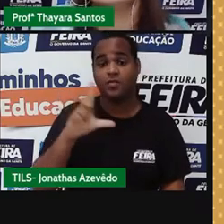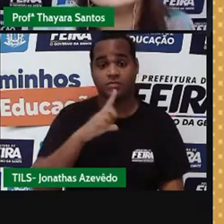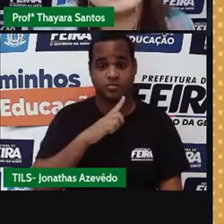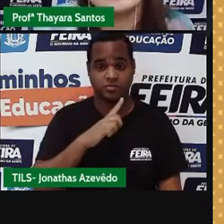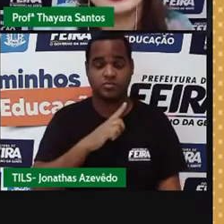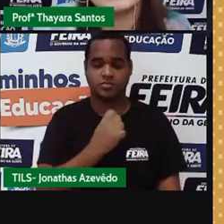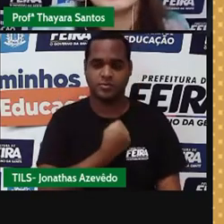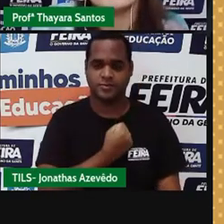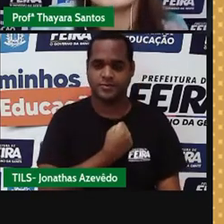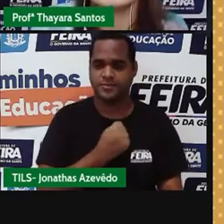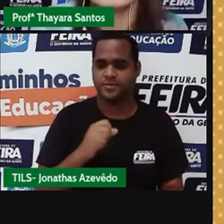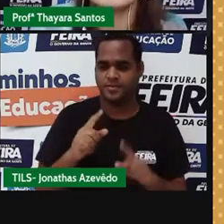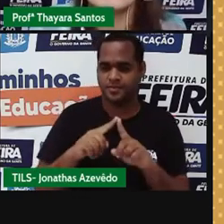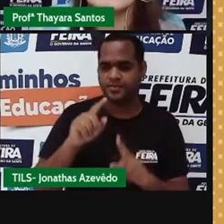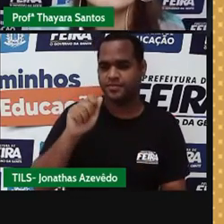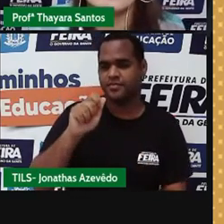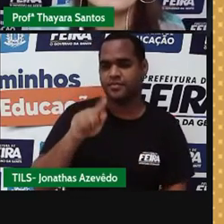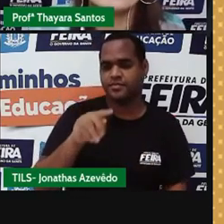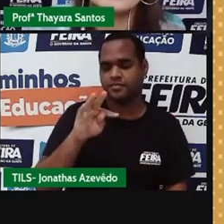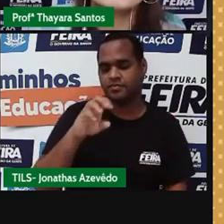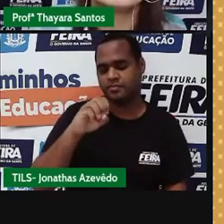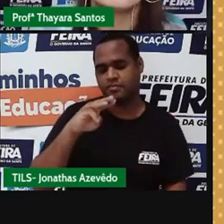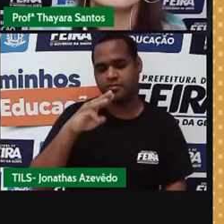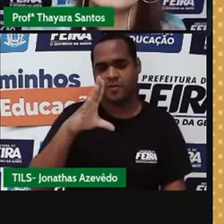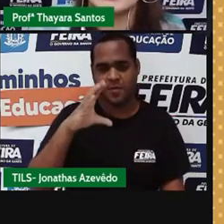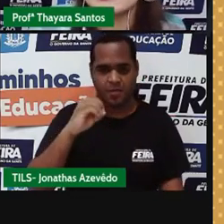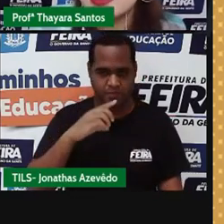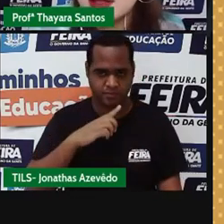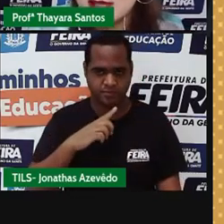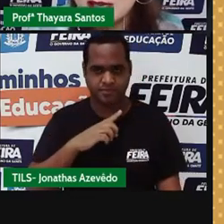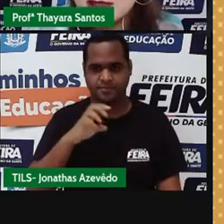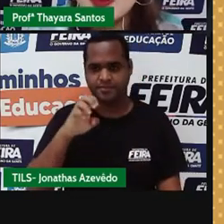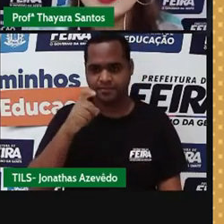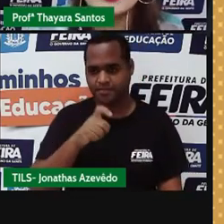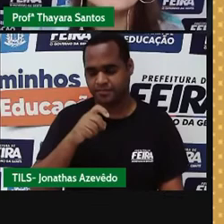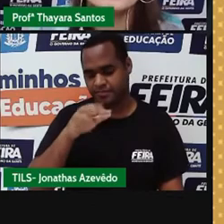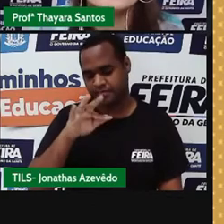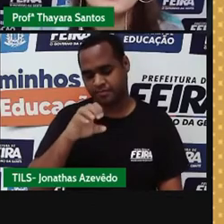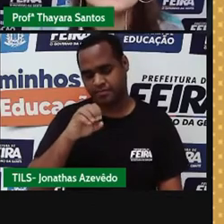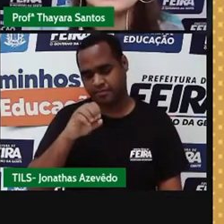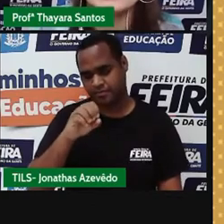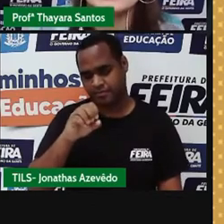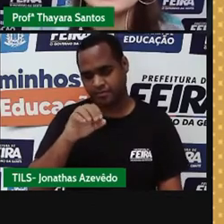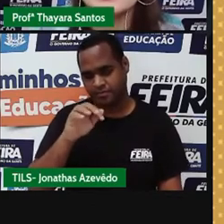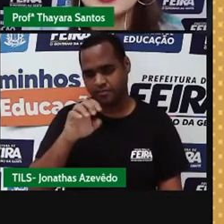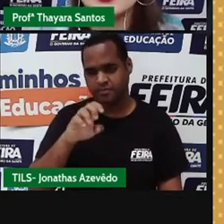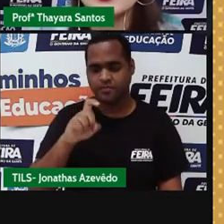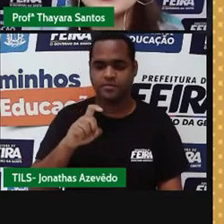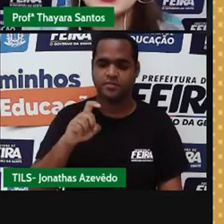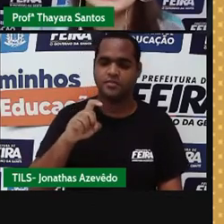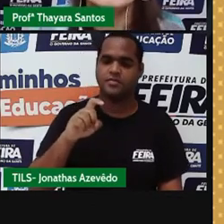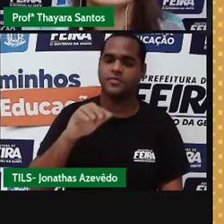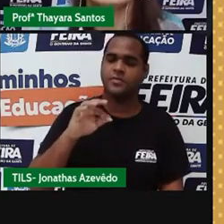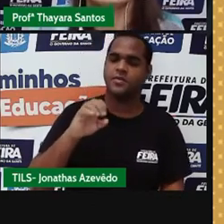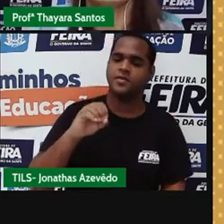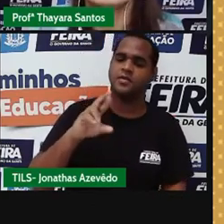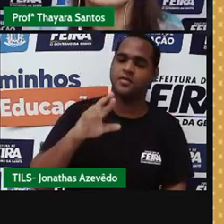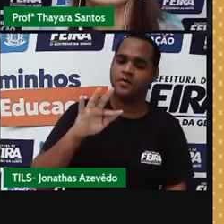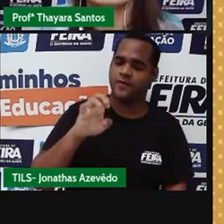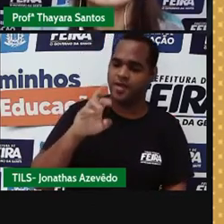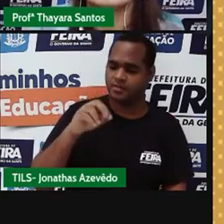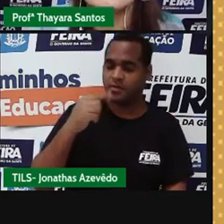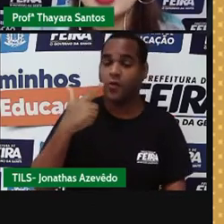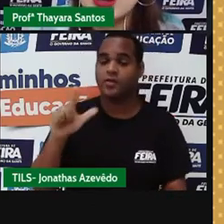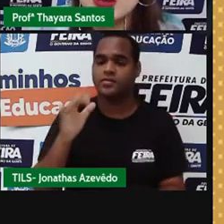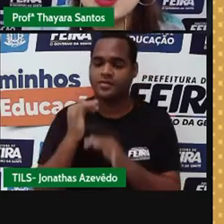número vai ser o número atômico. Então, o número atômico do enxofre é 16. O número de massa dele é 32. E o número de